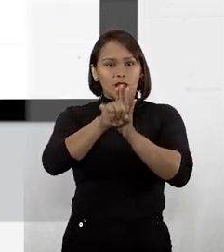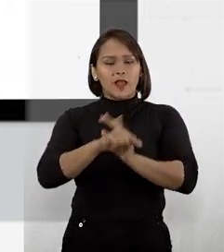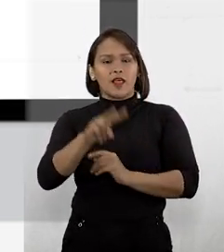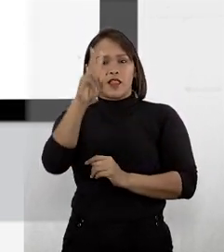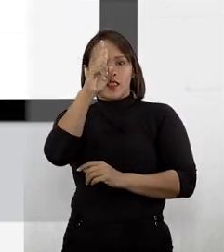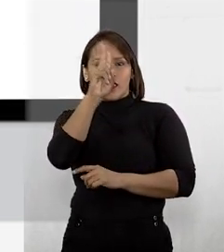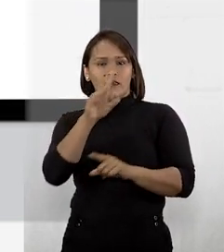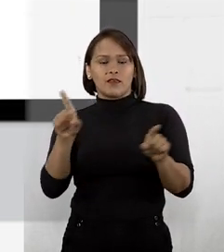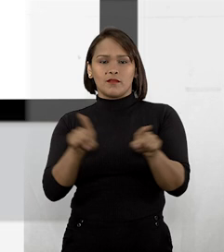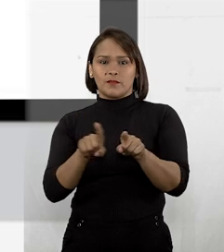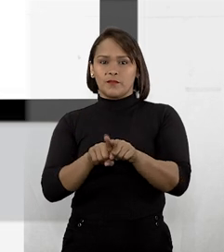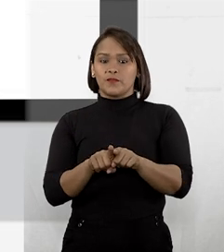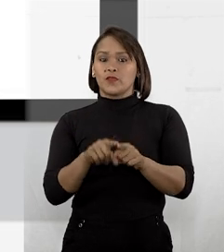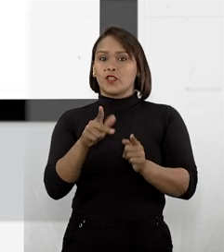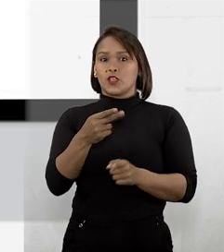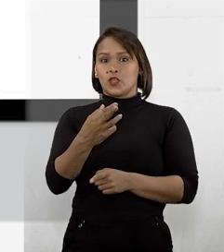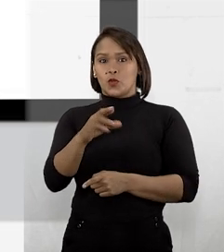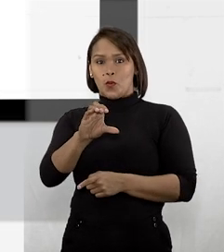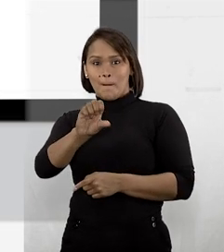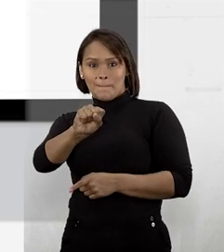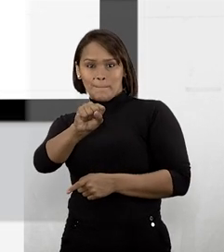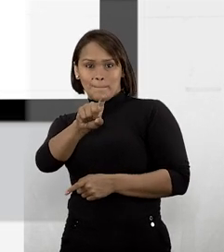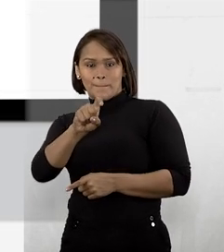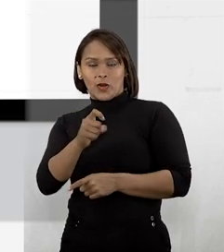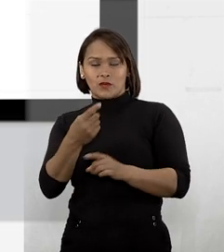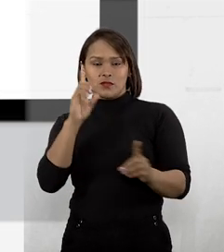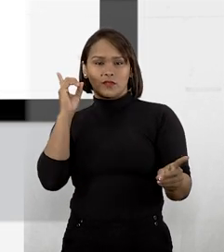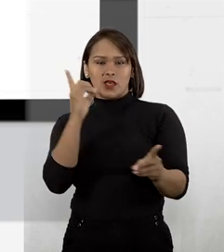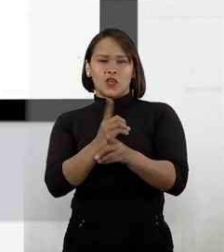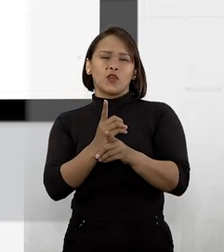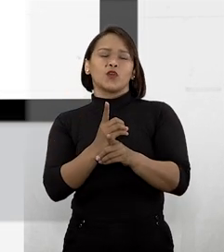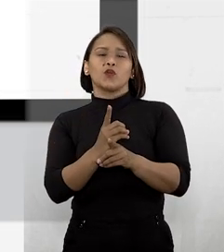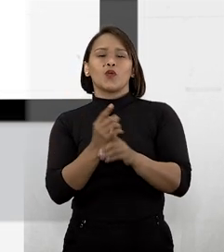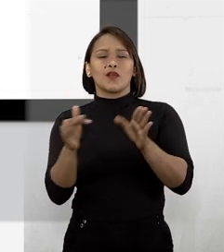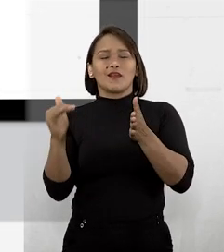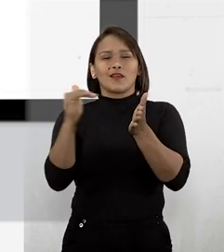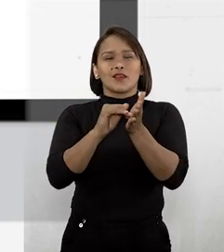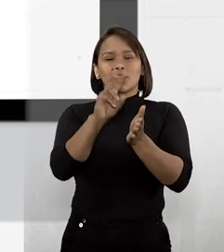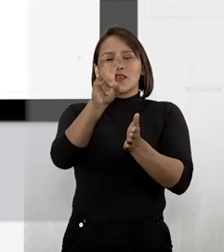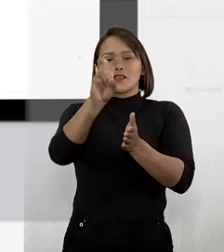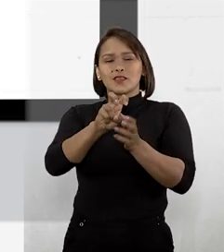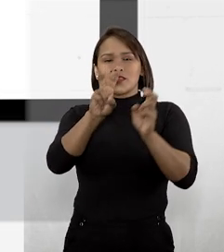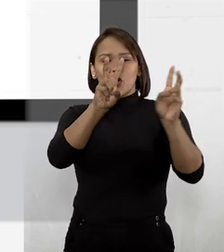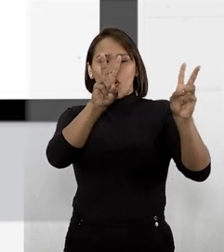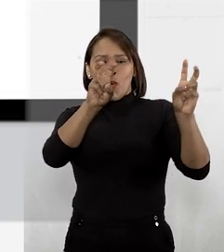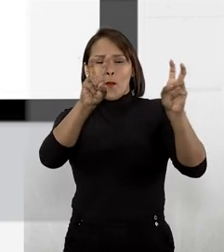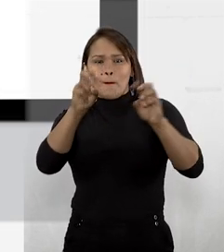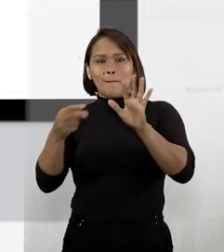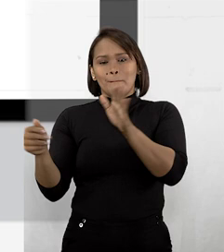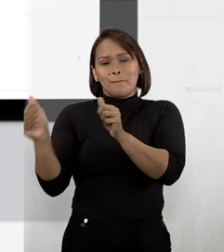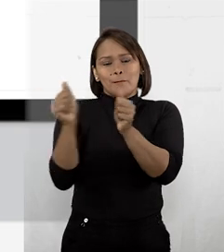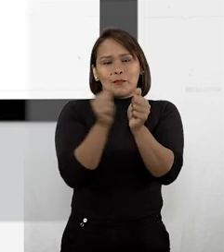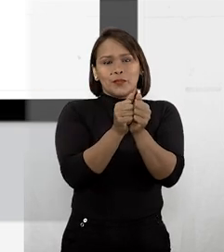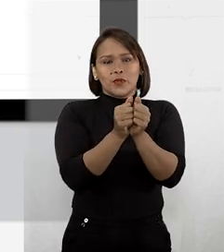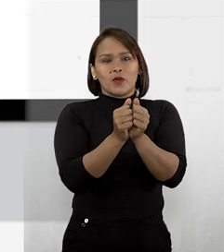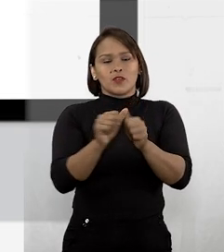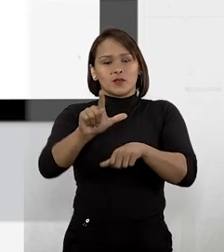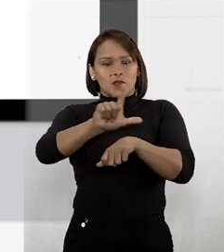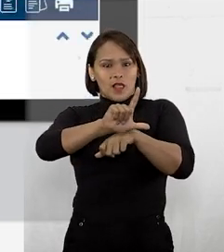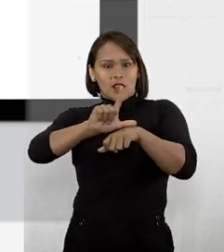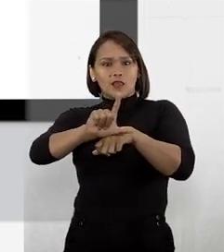lembrar também que o PROC 5 localiza até 5 termos próximos aos núcleos